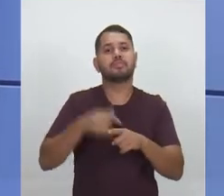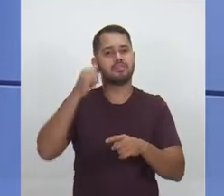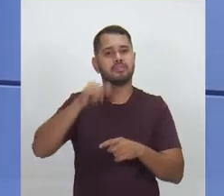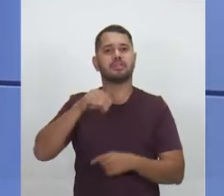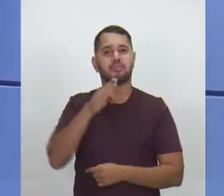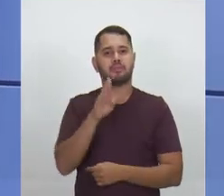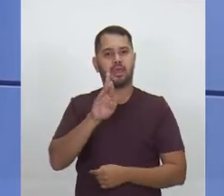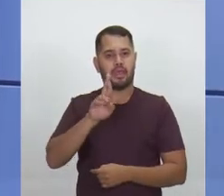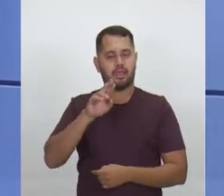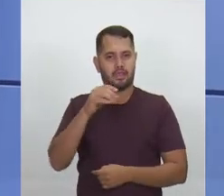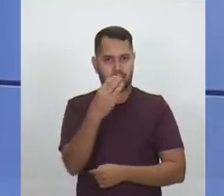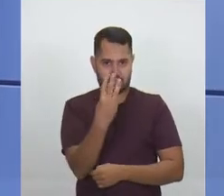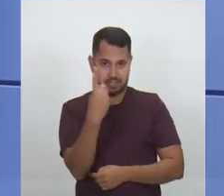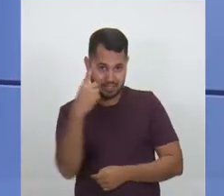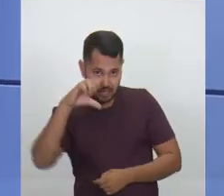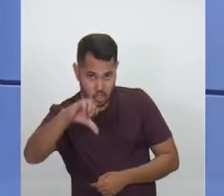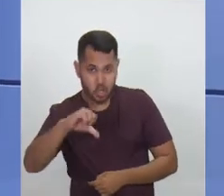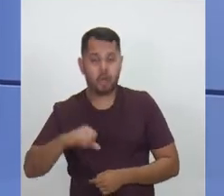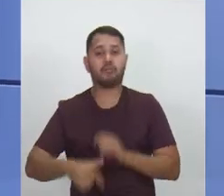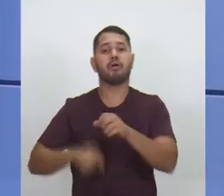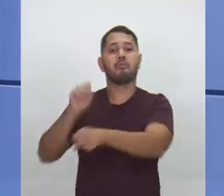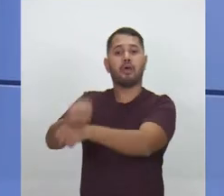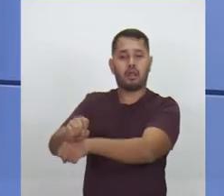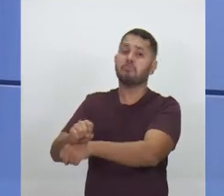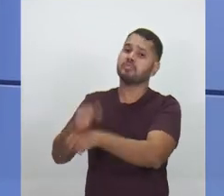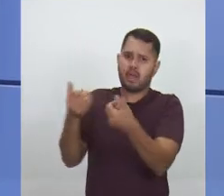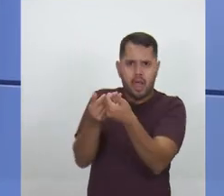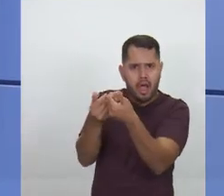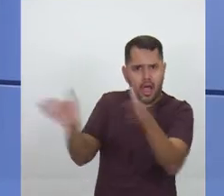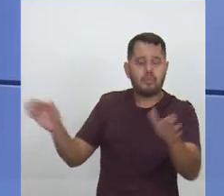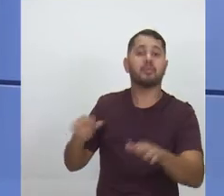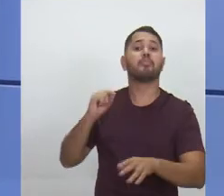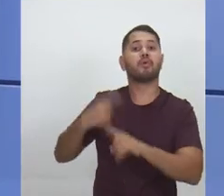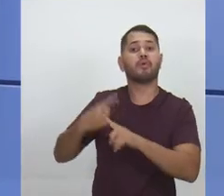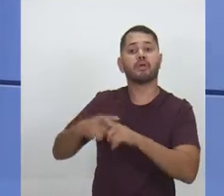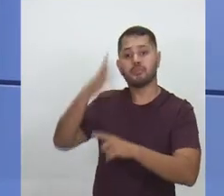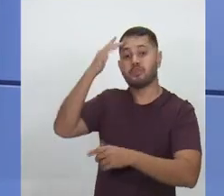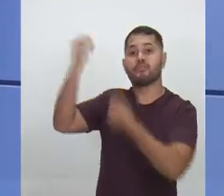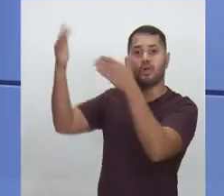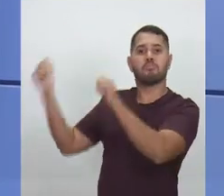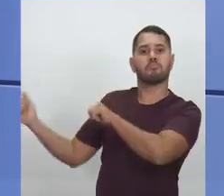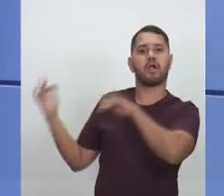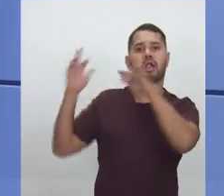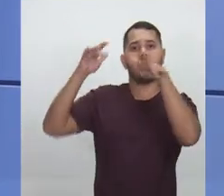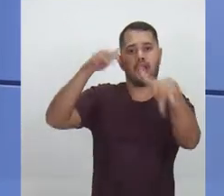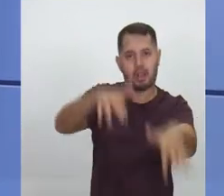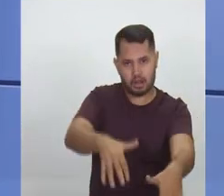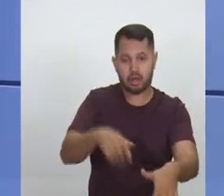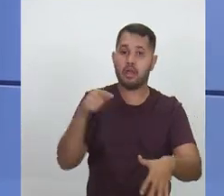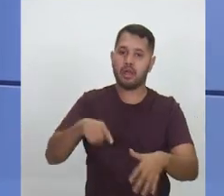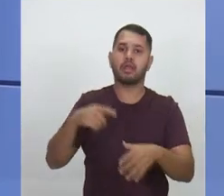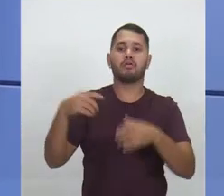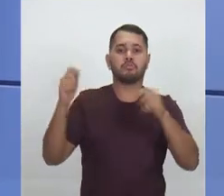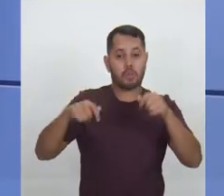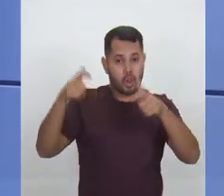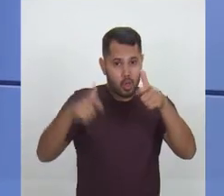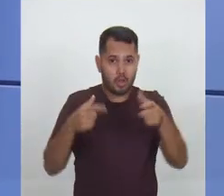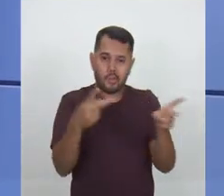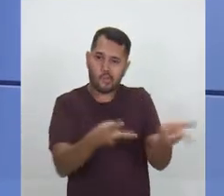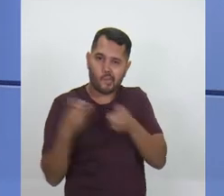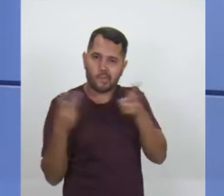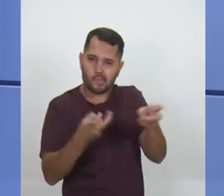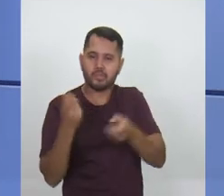da BR-319, que é para poder justamente trazer o nosso turista, que é uma das vocações que com certeza o Estado do Amazonas pode usufruir bastante.